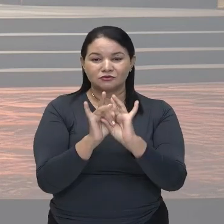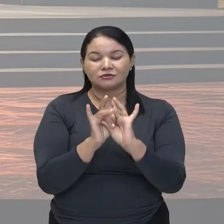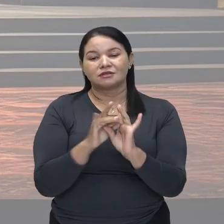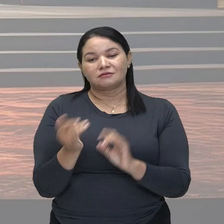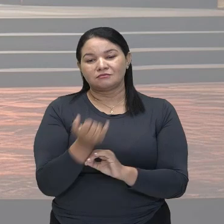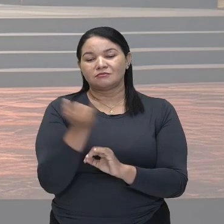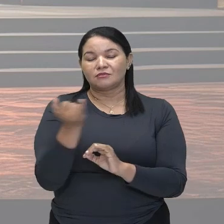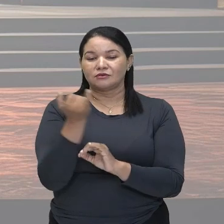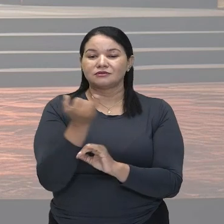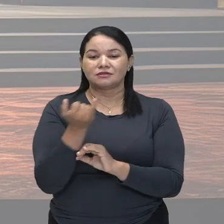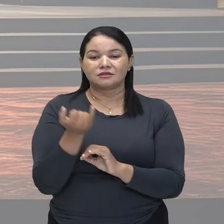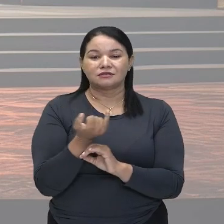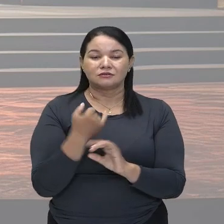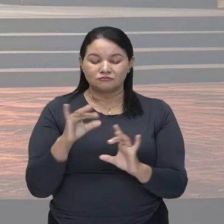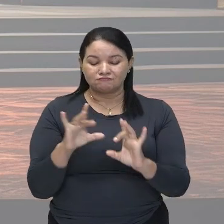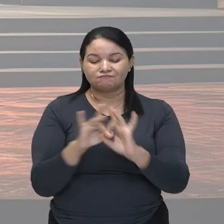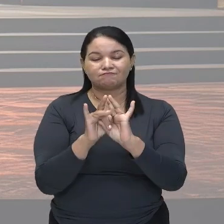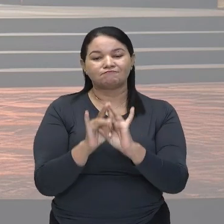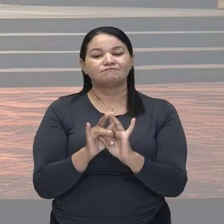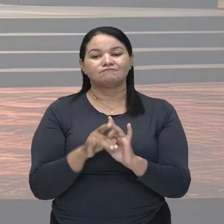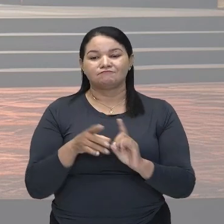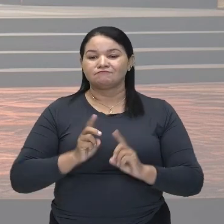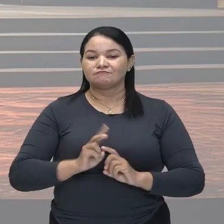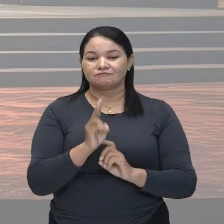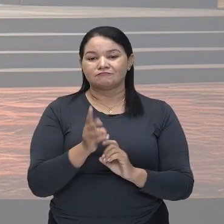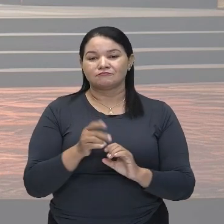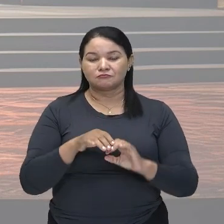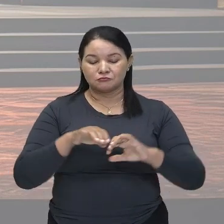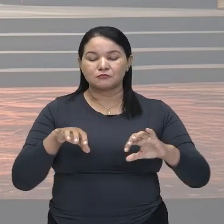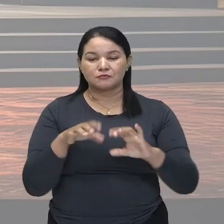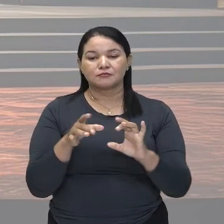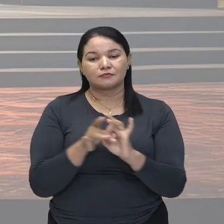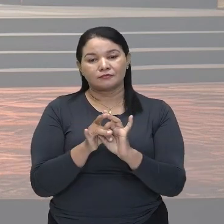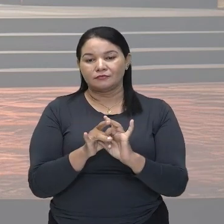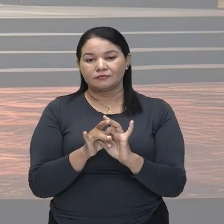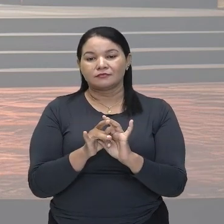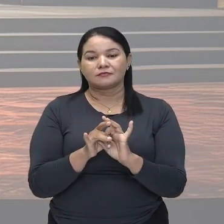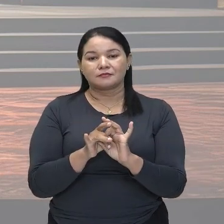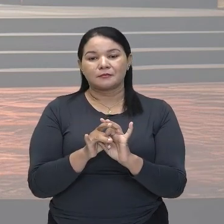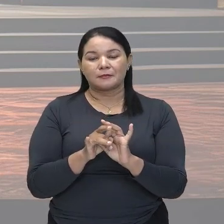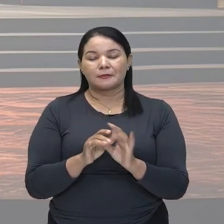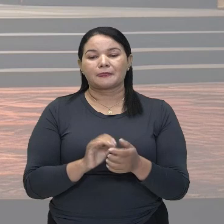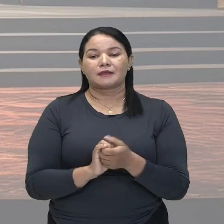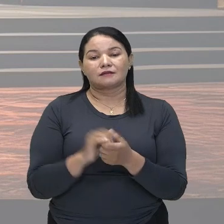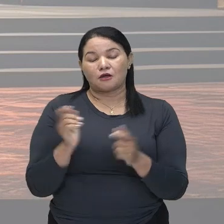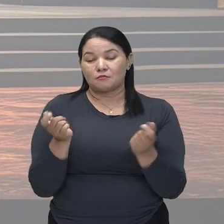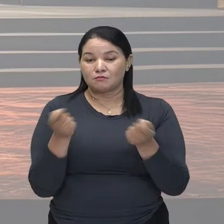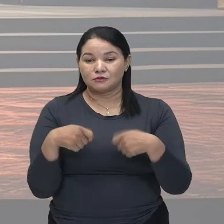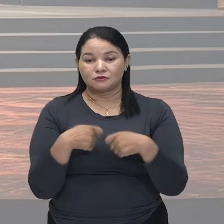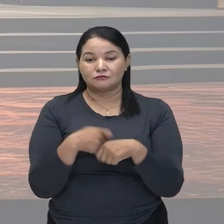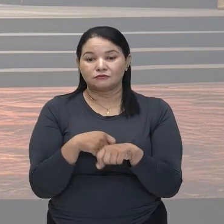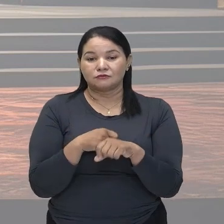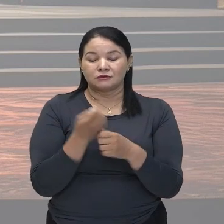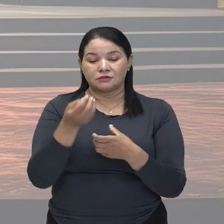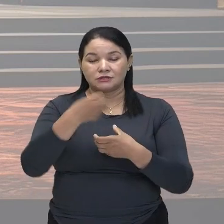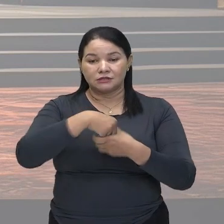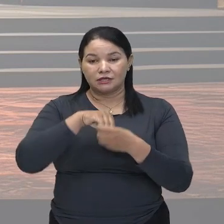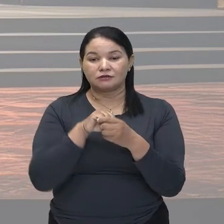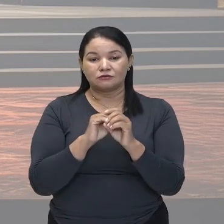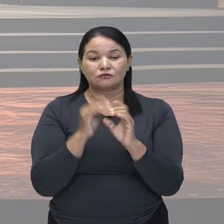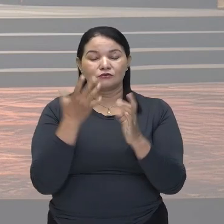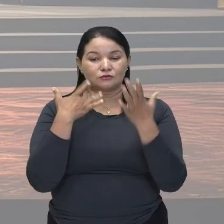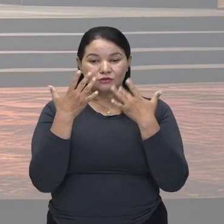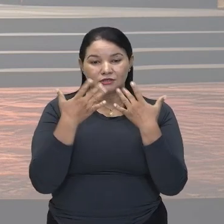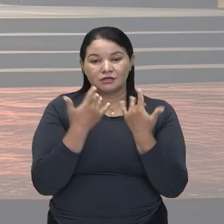indissociáveis, somados a todas as demais possibilidades do universo teatral, como